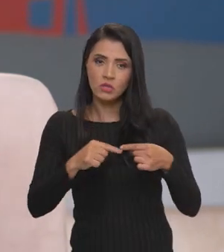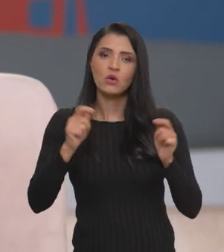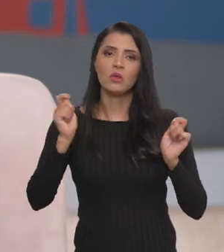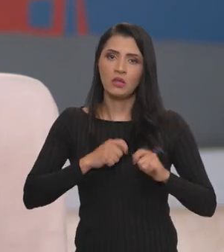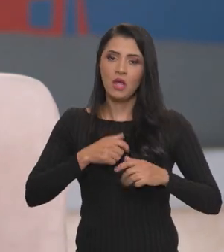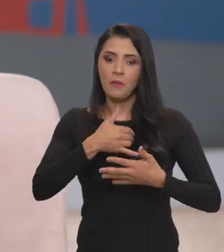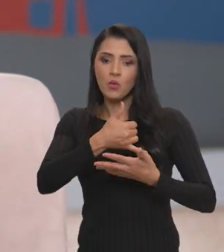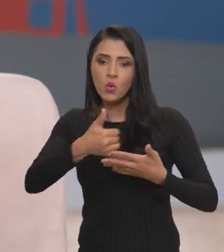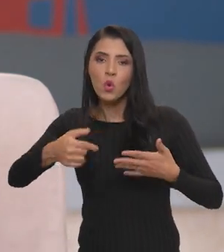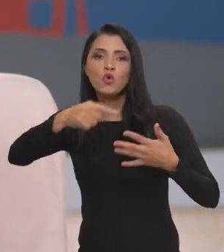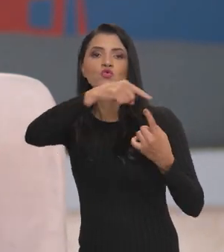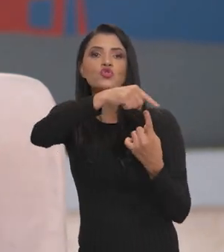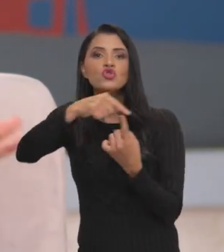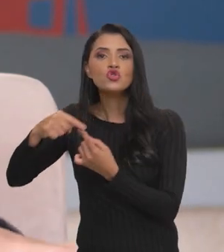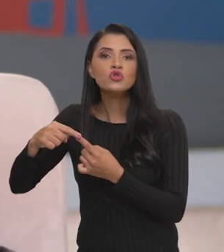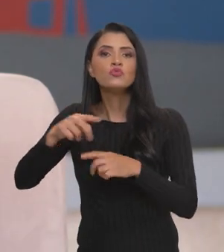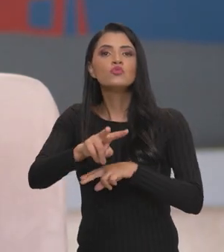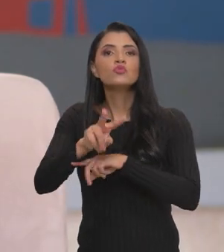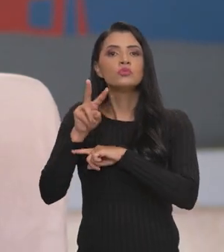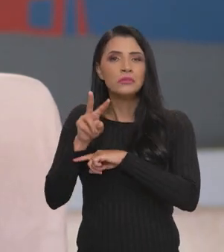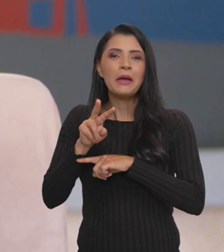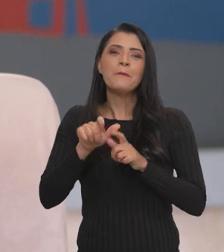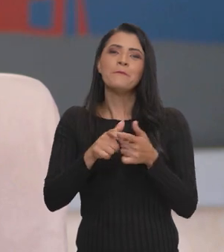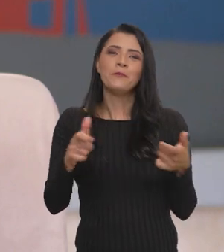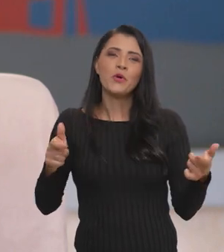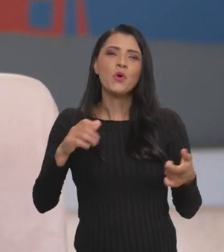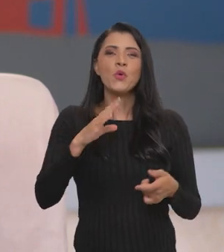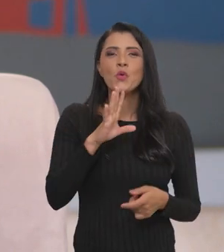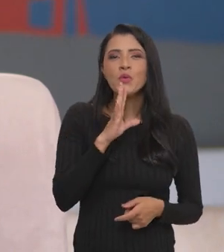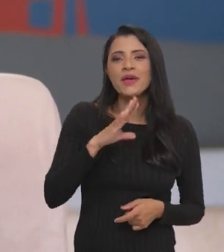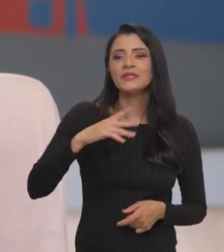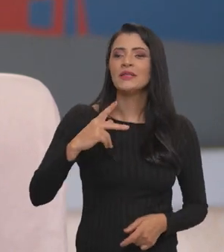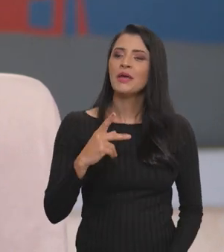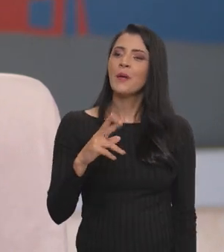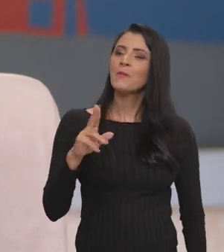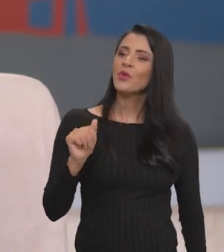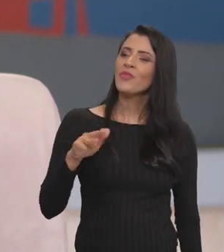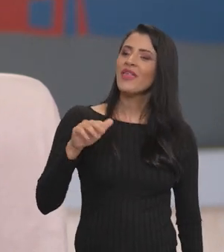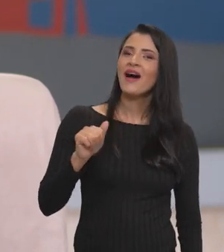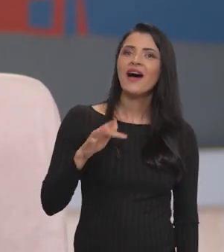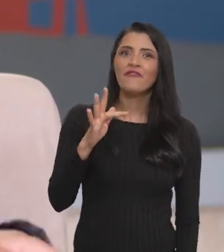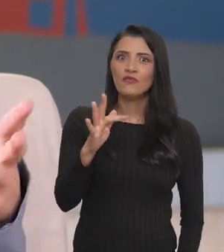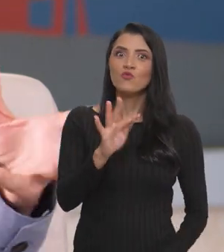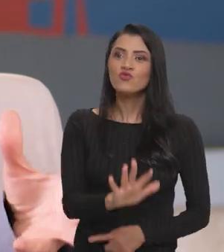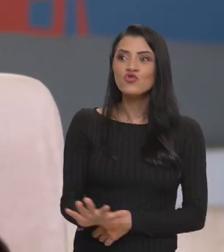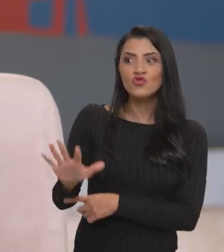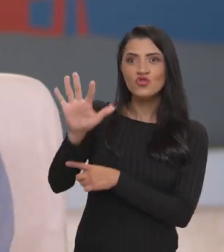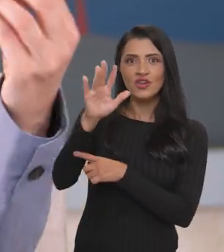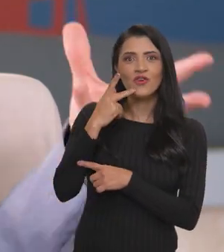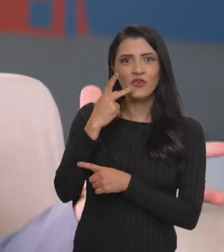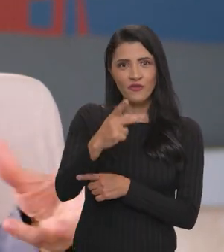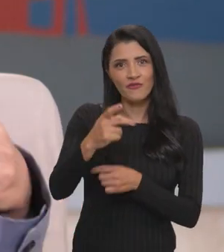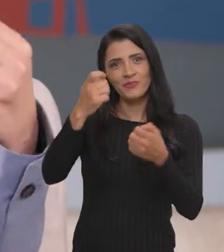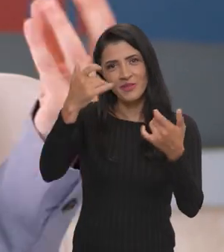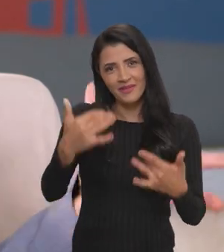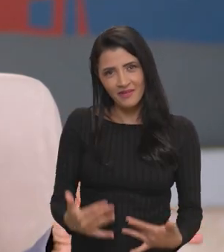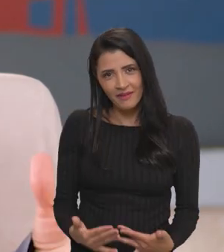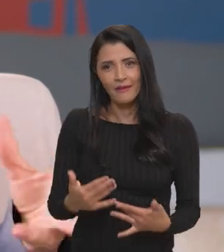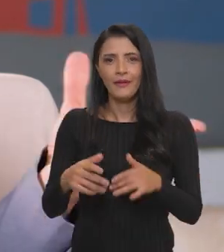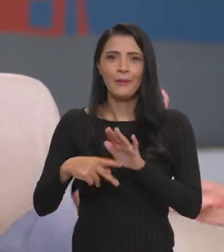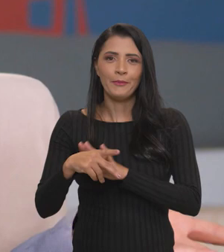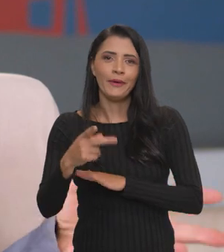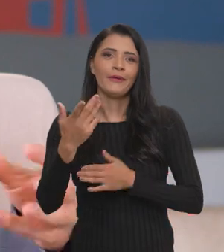você vai ter acesso às linhas de crédito. Boa parte dos nossos agricultores só conhece o grande Pronaf, que é o Pronaf geral, esse que eu comentei, que tem o custeio